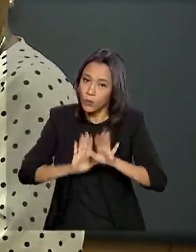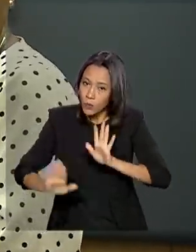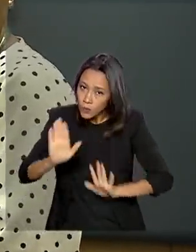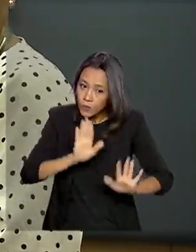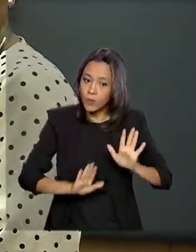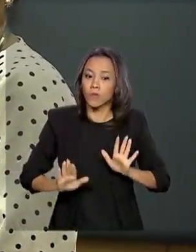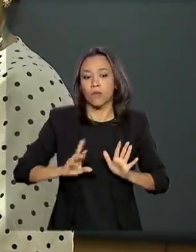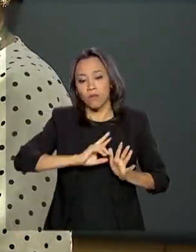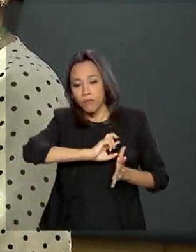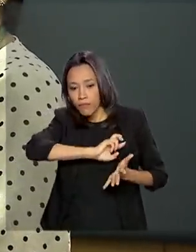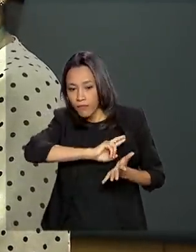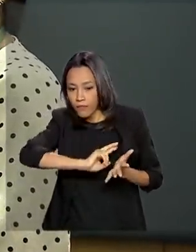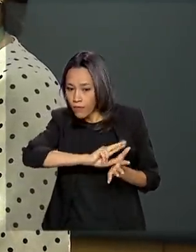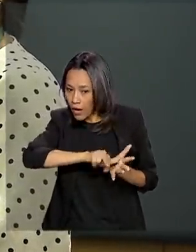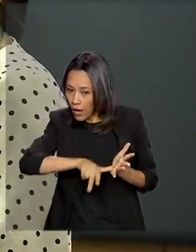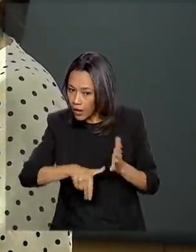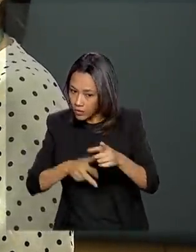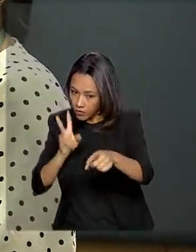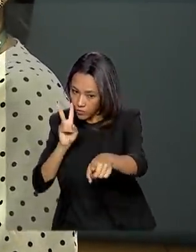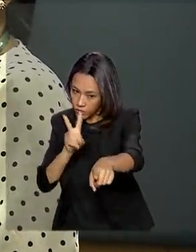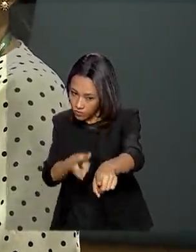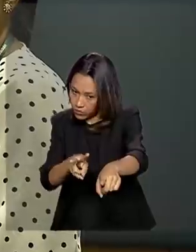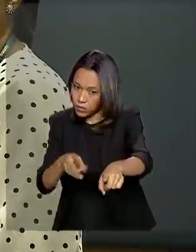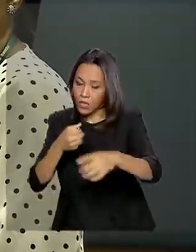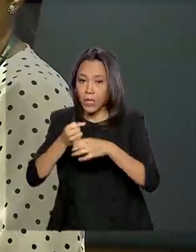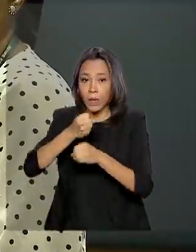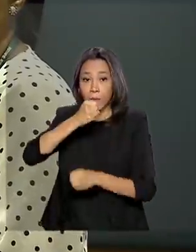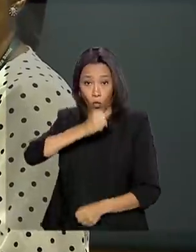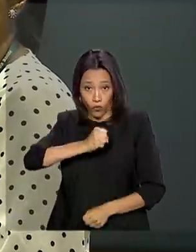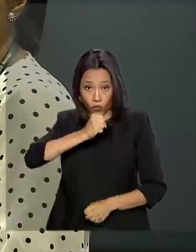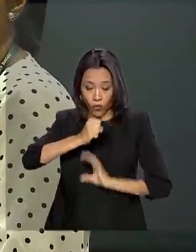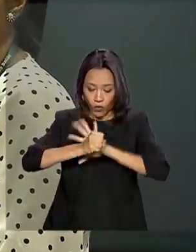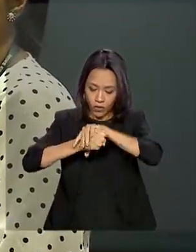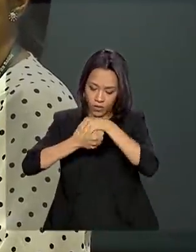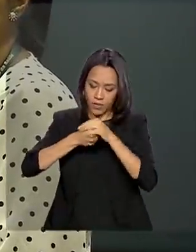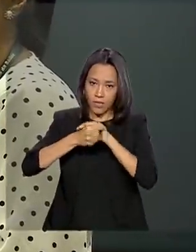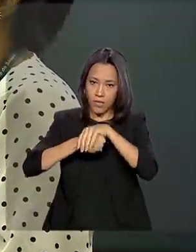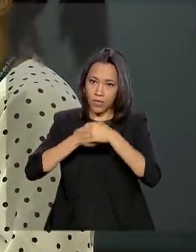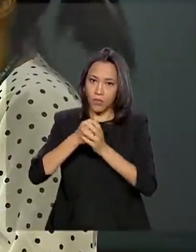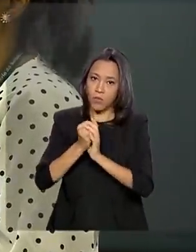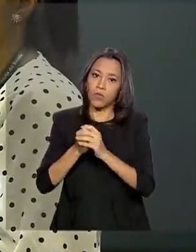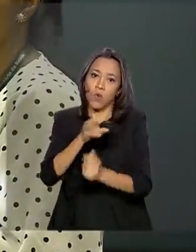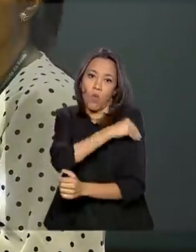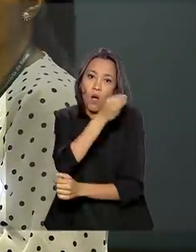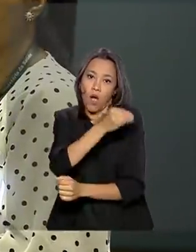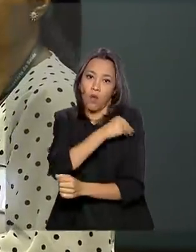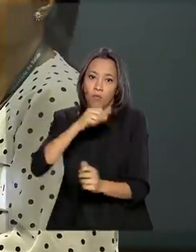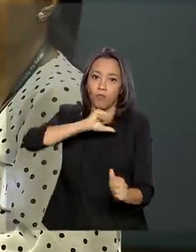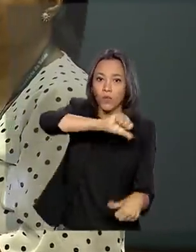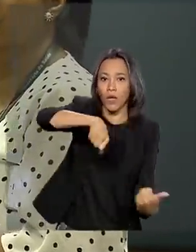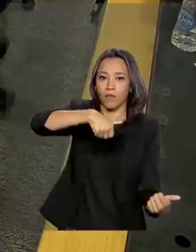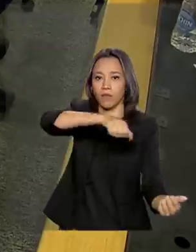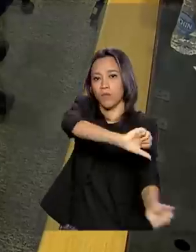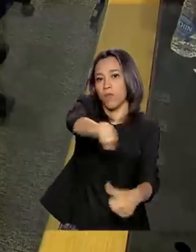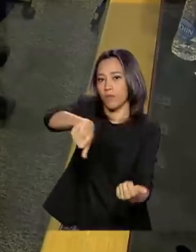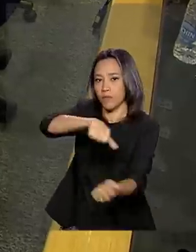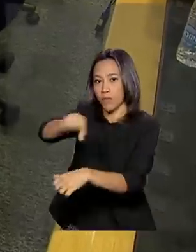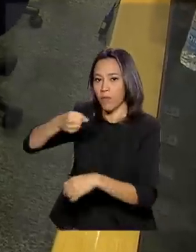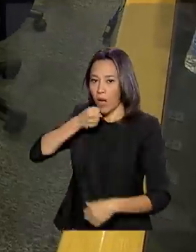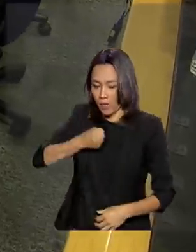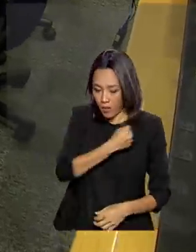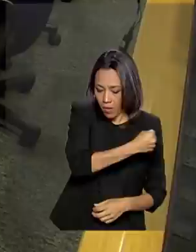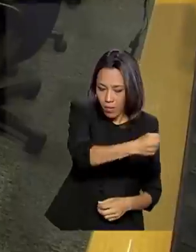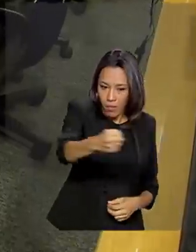vários cuidados foram tomados. Os microfones eram limpos com álcool em gel toda vez que mudavam de mãos. E os